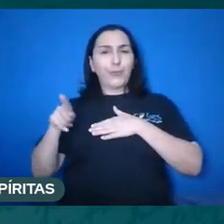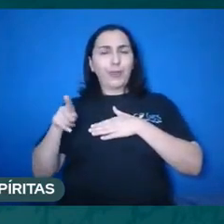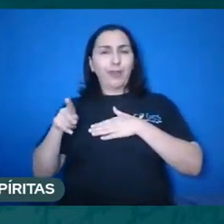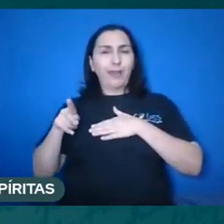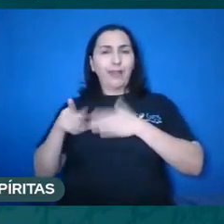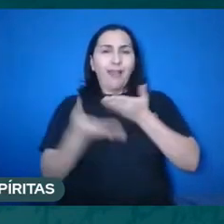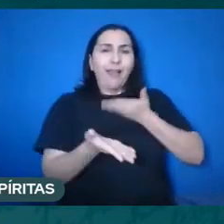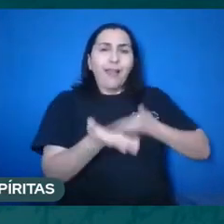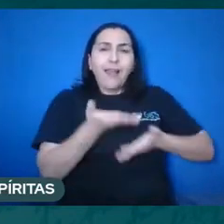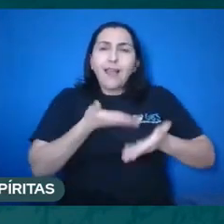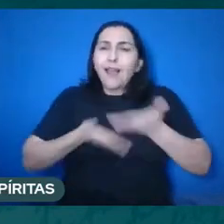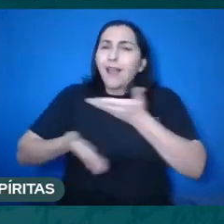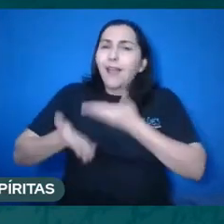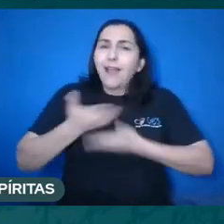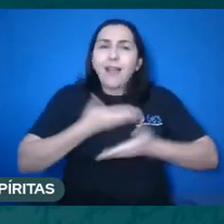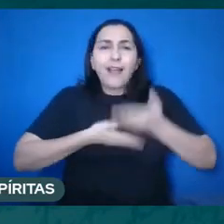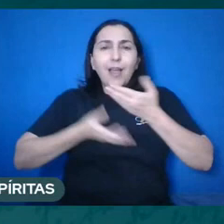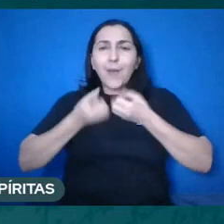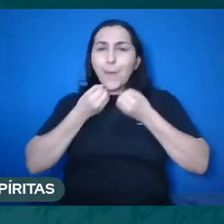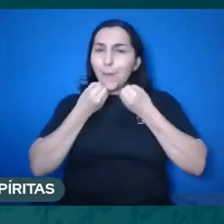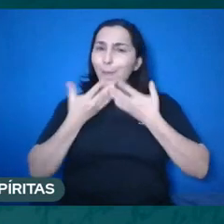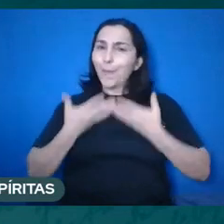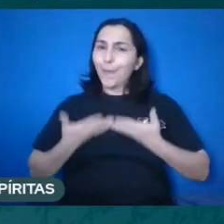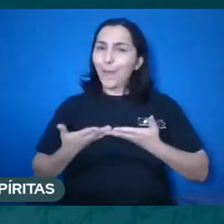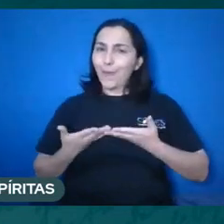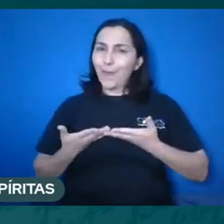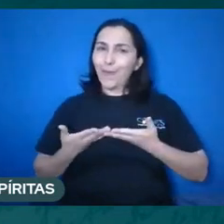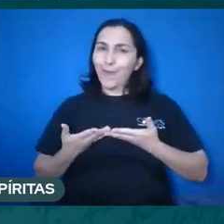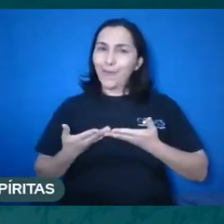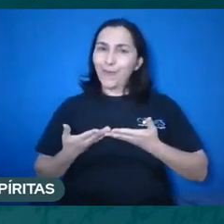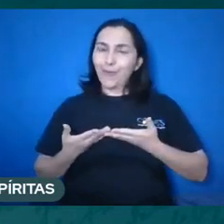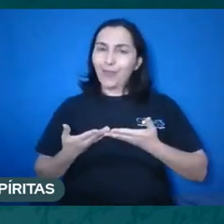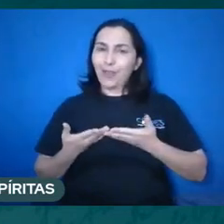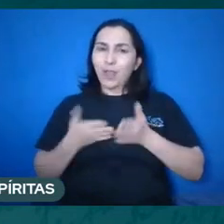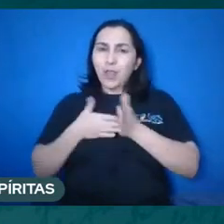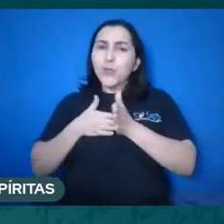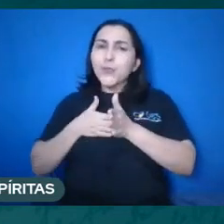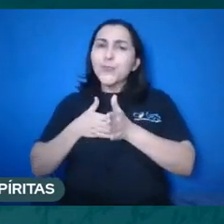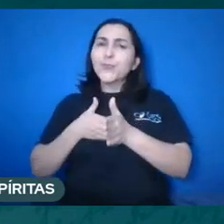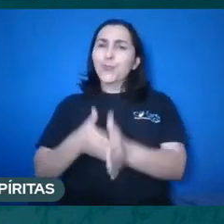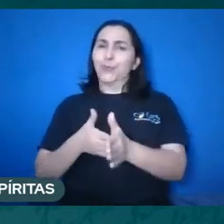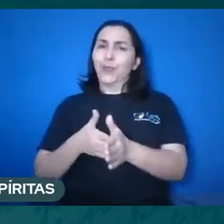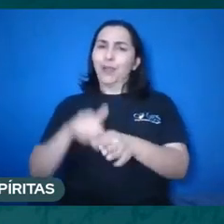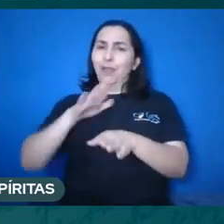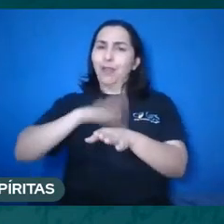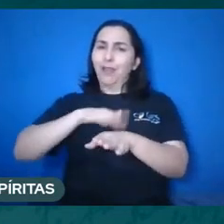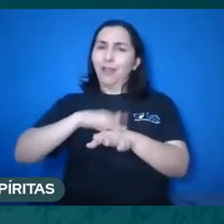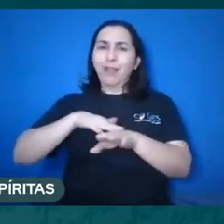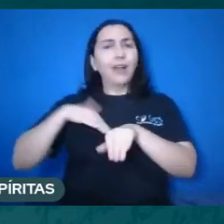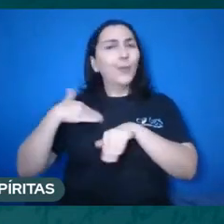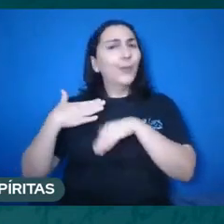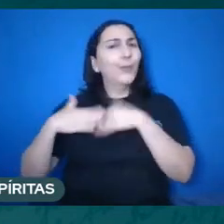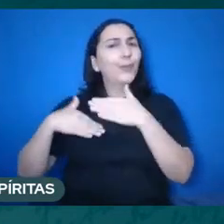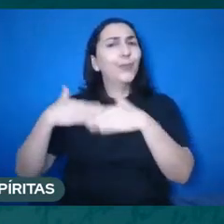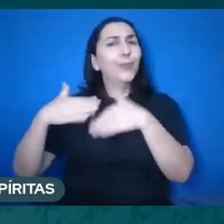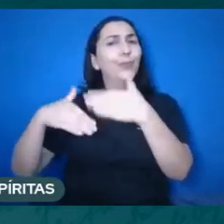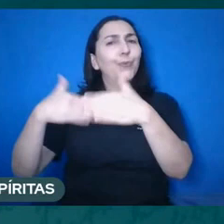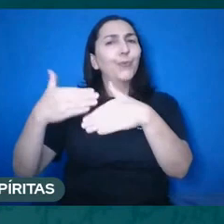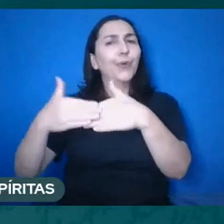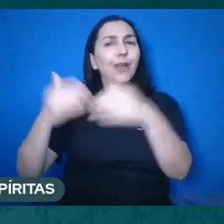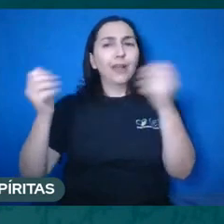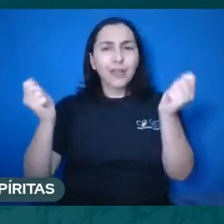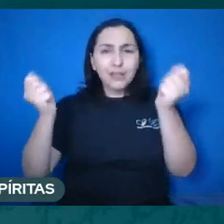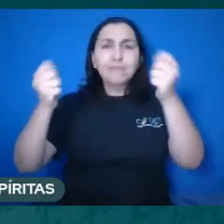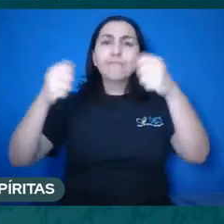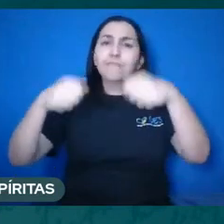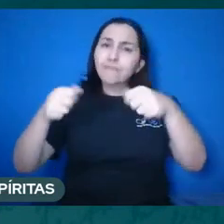saudáveis. Quando eu consigo estar no caminho do desenvolvimento. E que isso pode vir acompanhado,